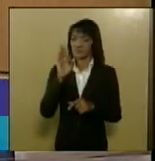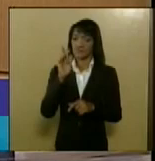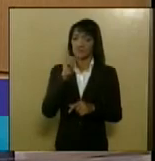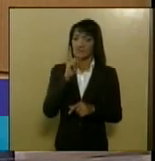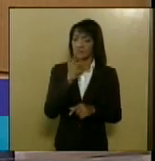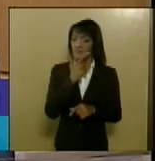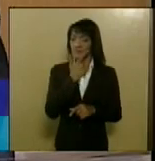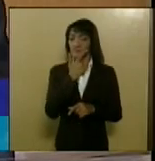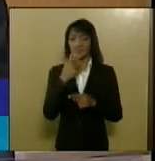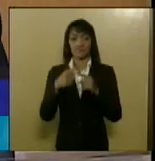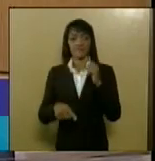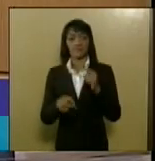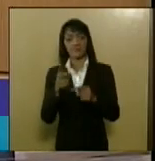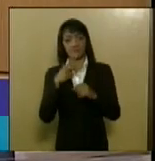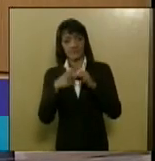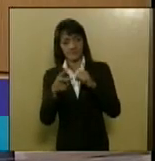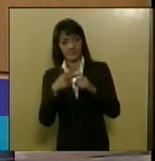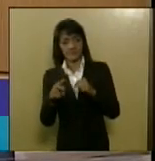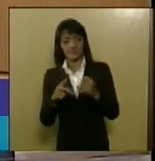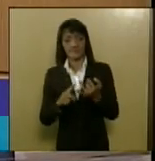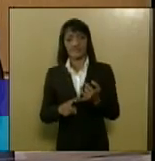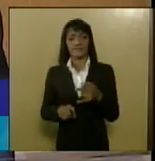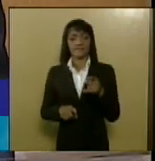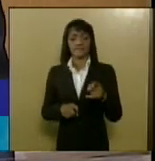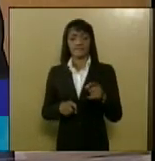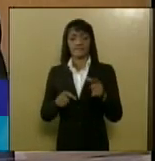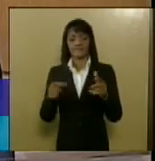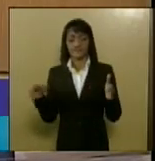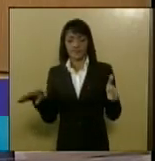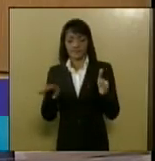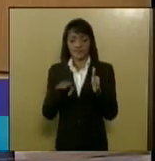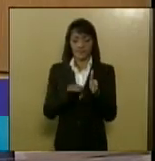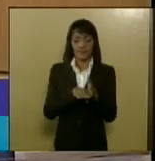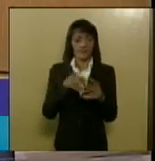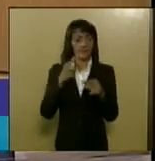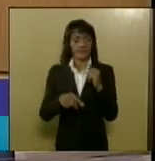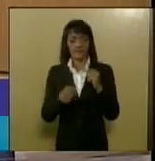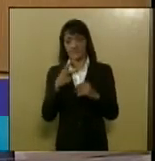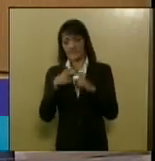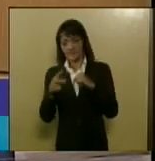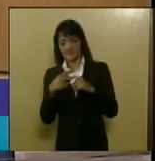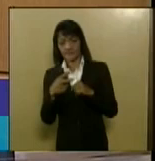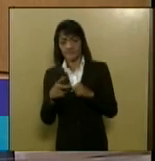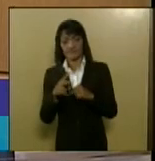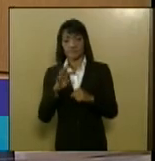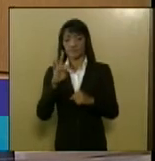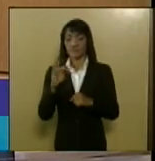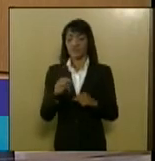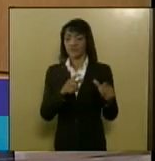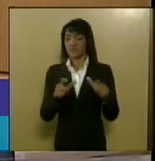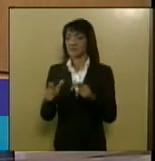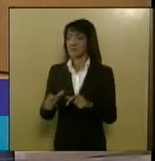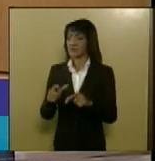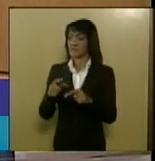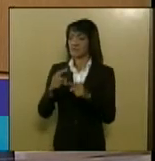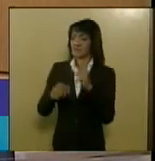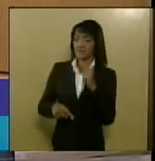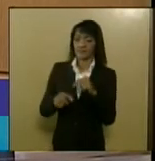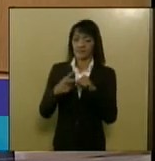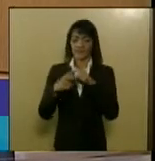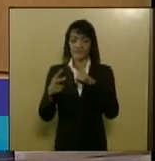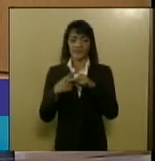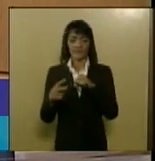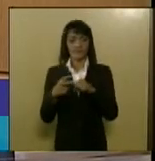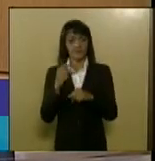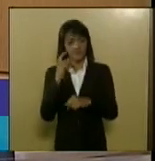fumar vocês estão num estacionamento é proibido fumar qualquer local público é proibido fumar inclusive